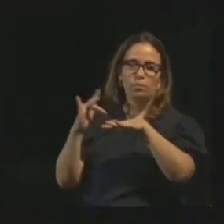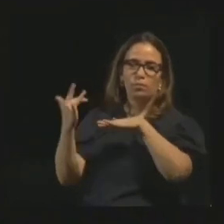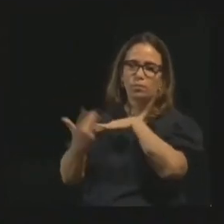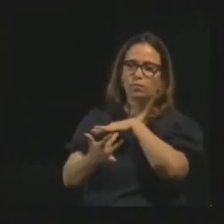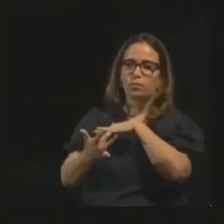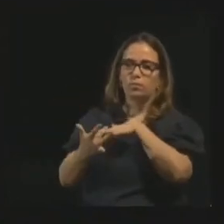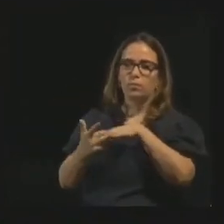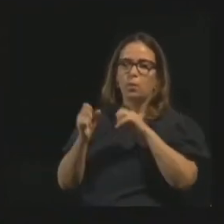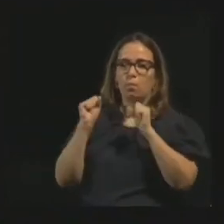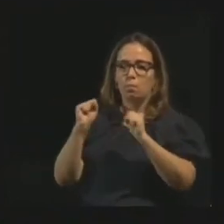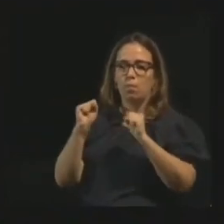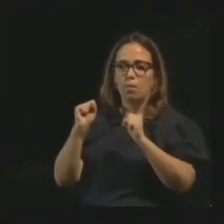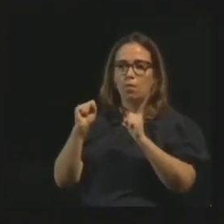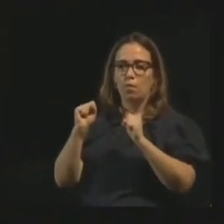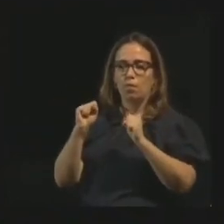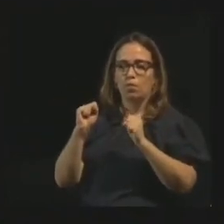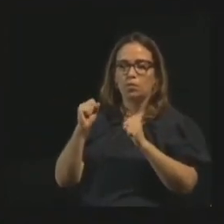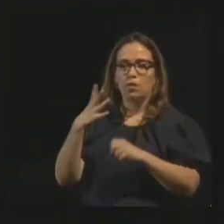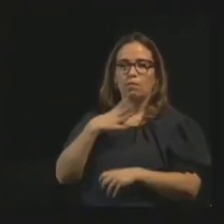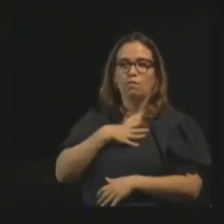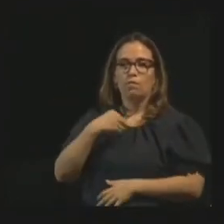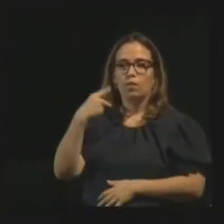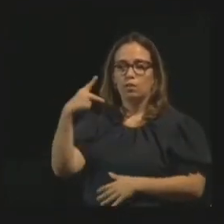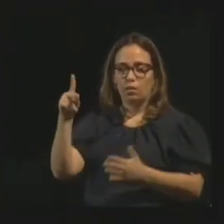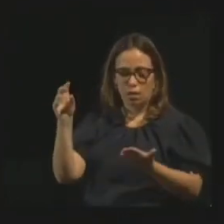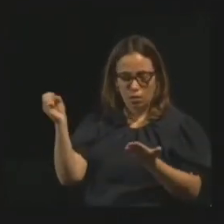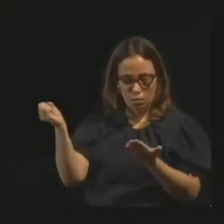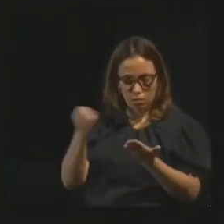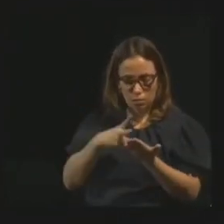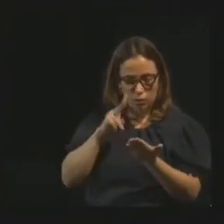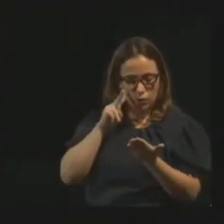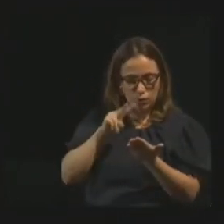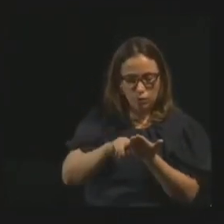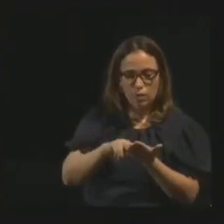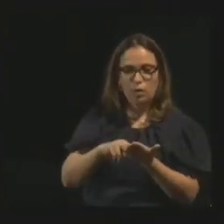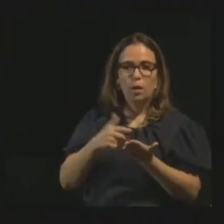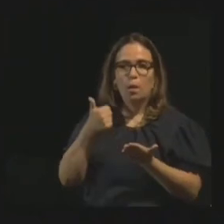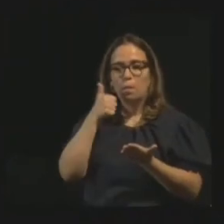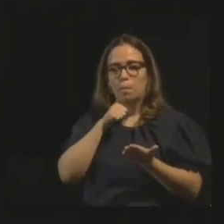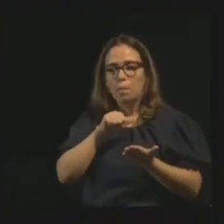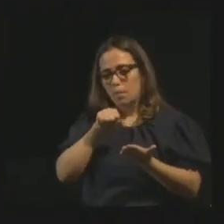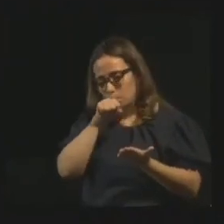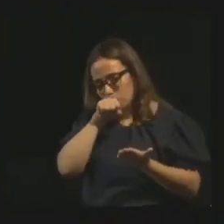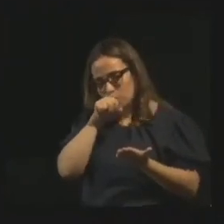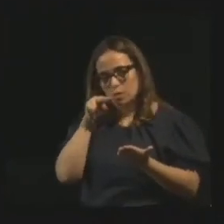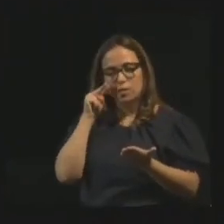aquela mensagem pode chegar ao seu filhinho pequeno, à sua mãezinha,